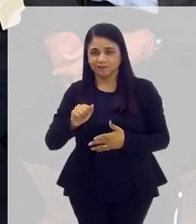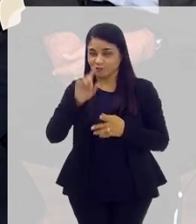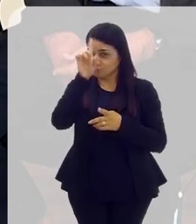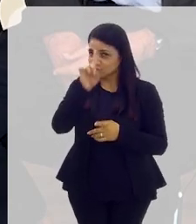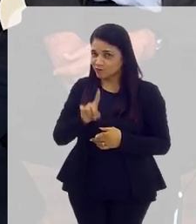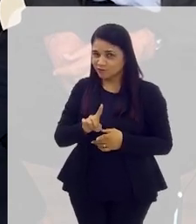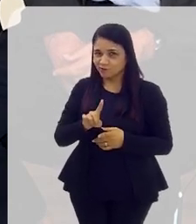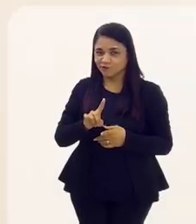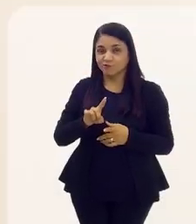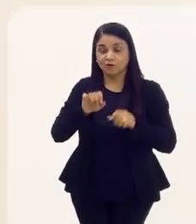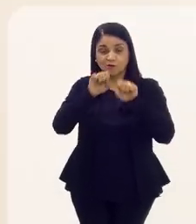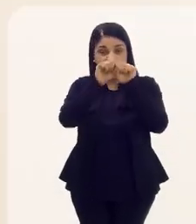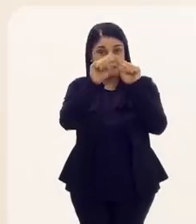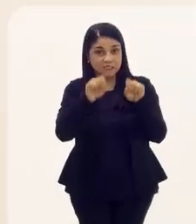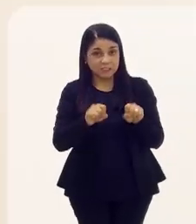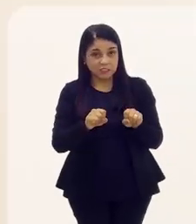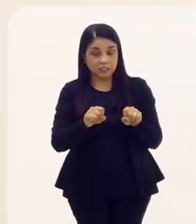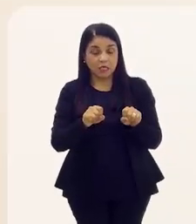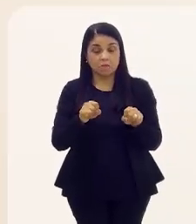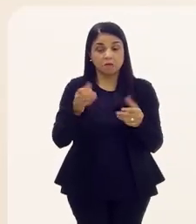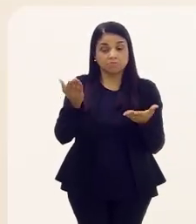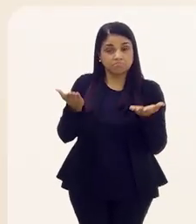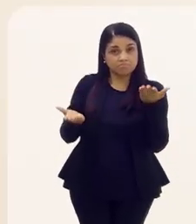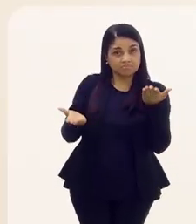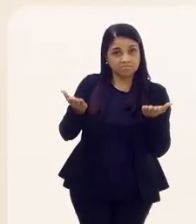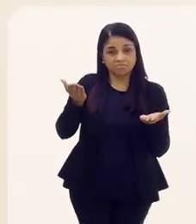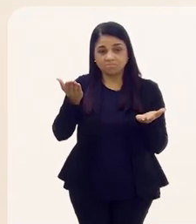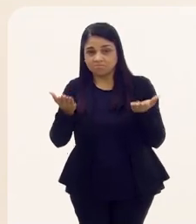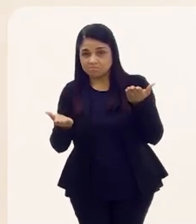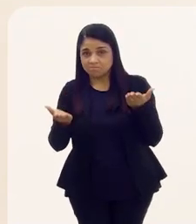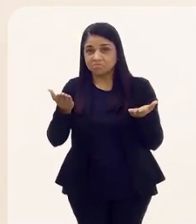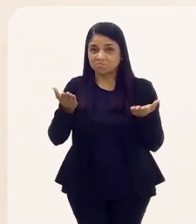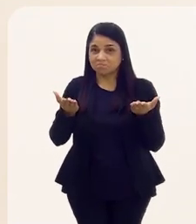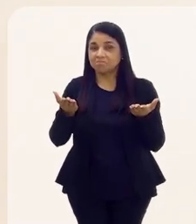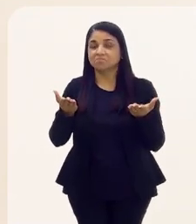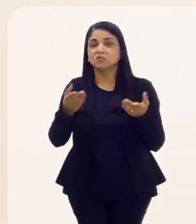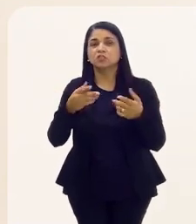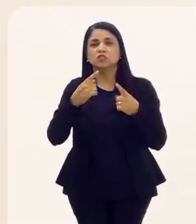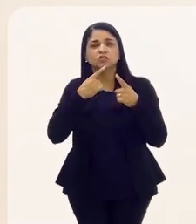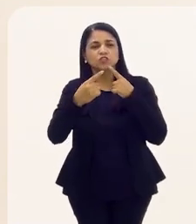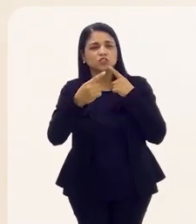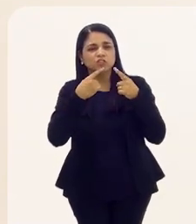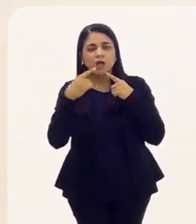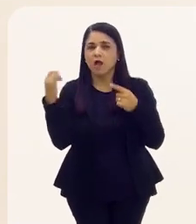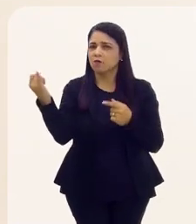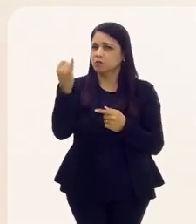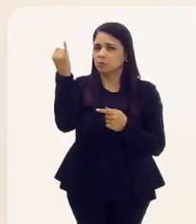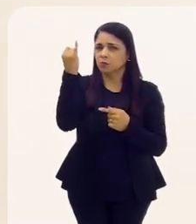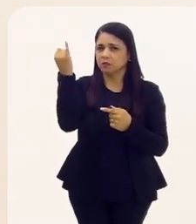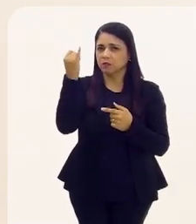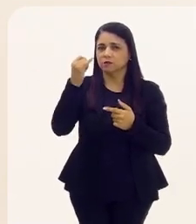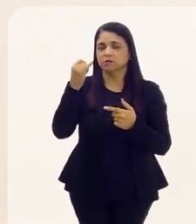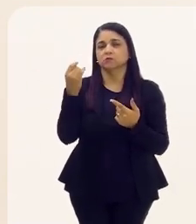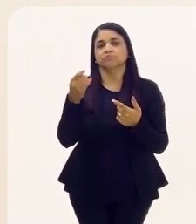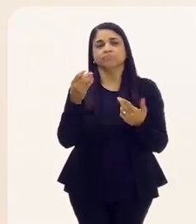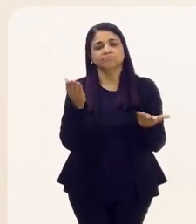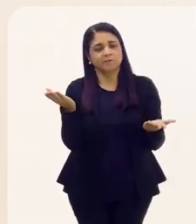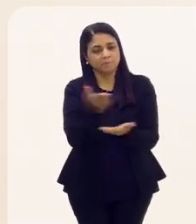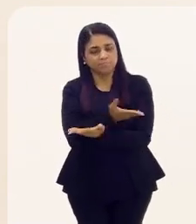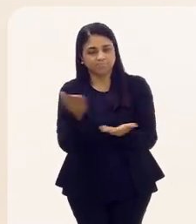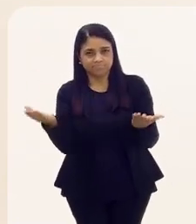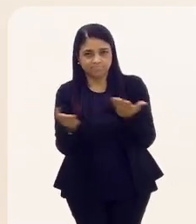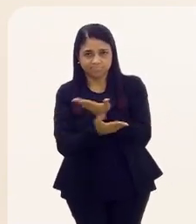Direito, seu sistema de freios e contrapesos e a importância desse diálogo entre os poderes na